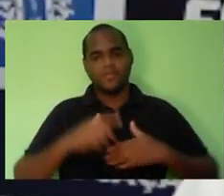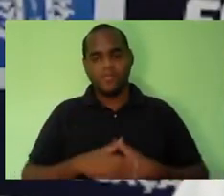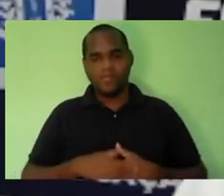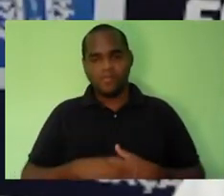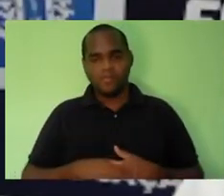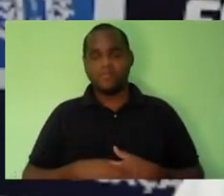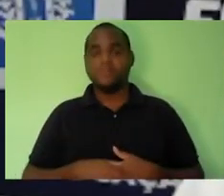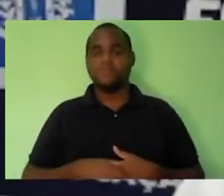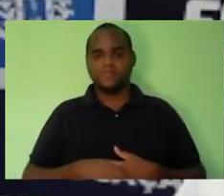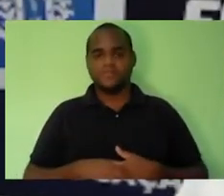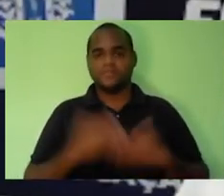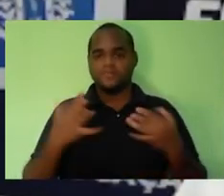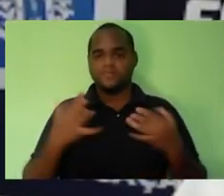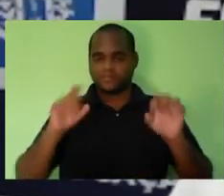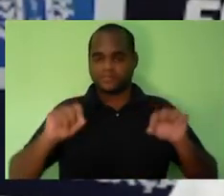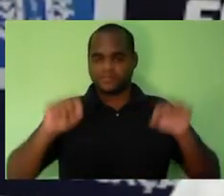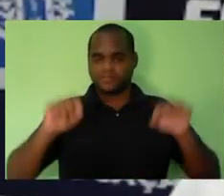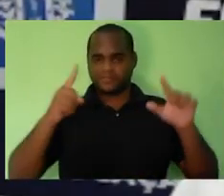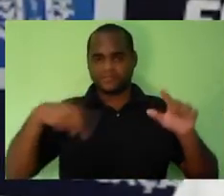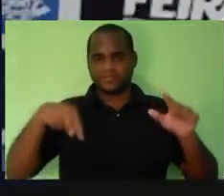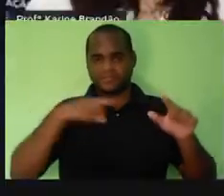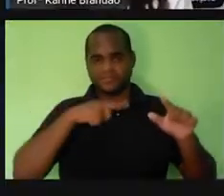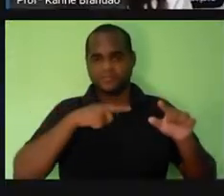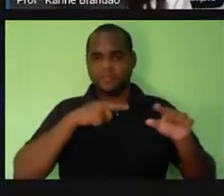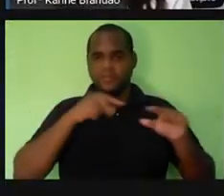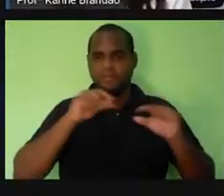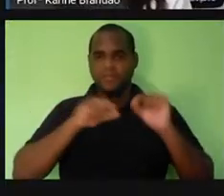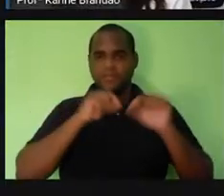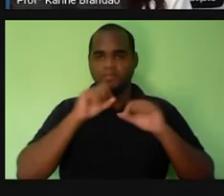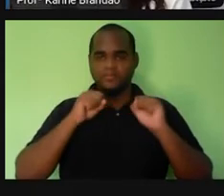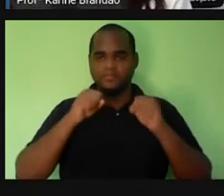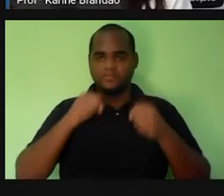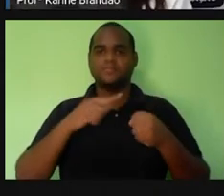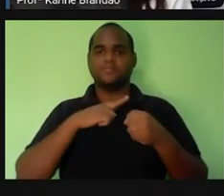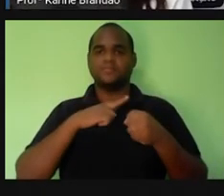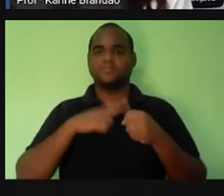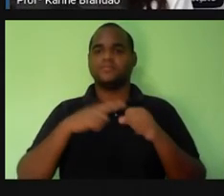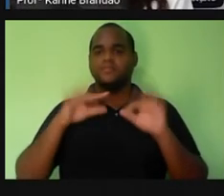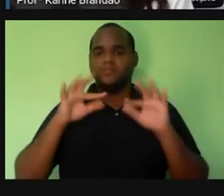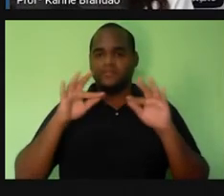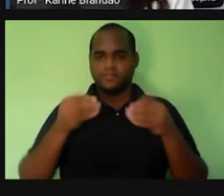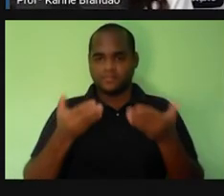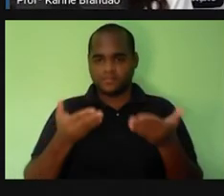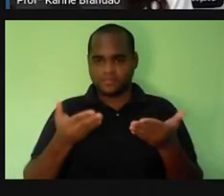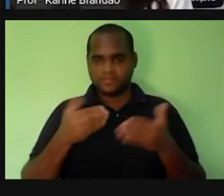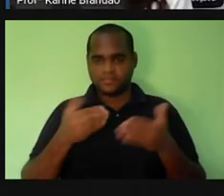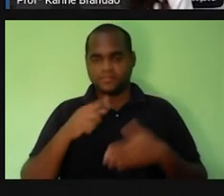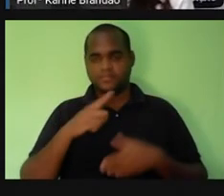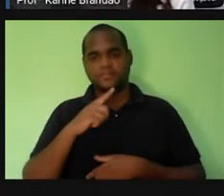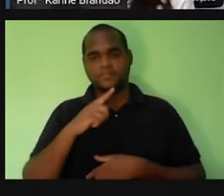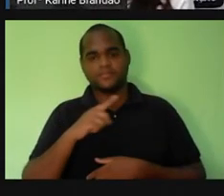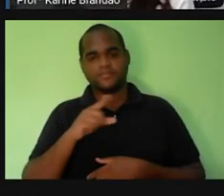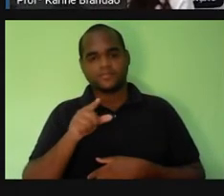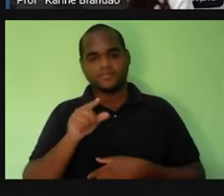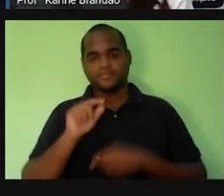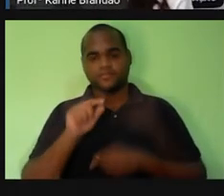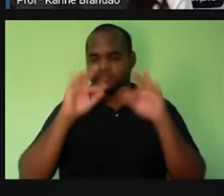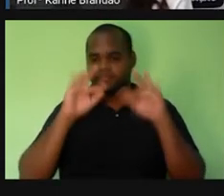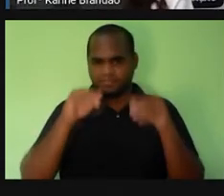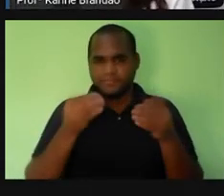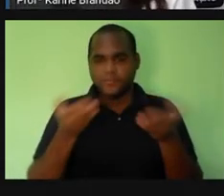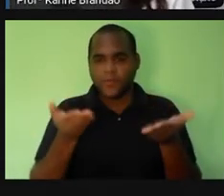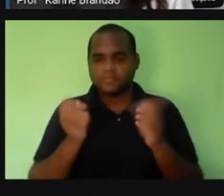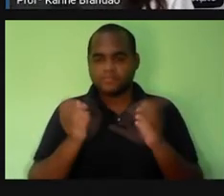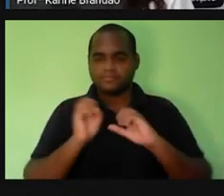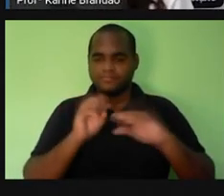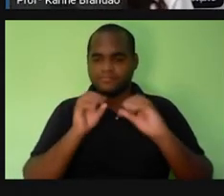no nosso slide a gente vai caminhando para a finalização da nossa aula e aqui na finalização finalizando